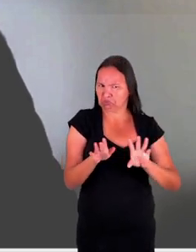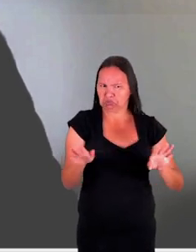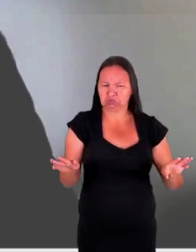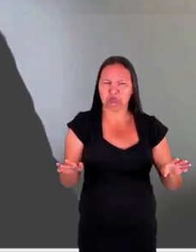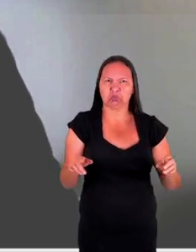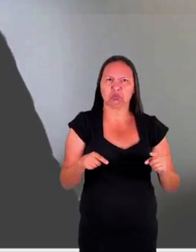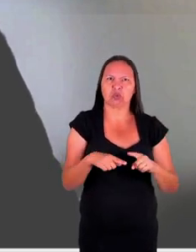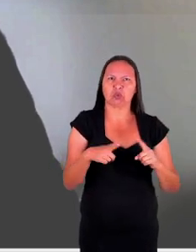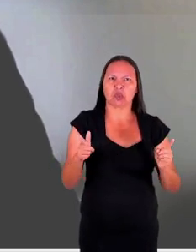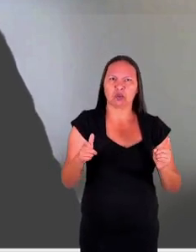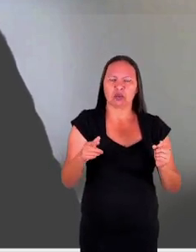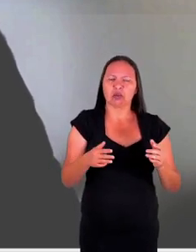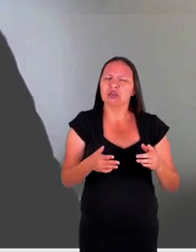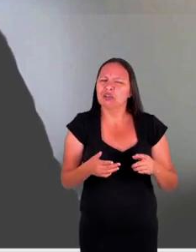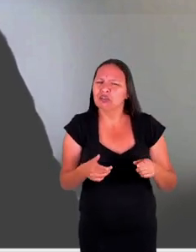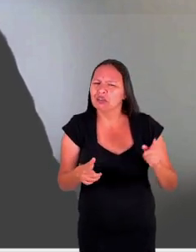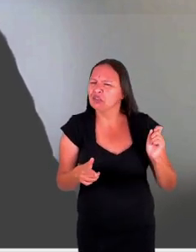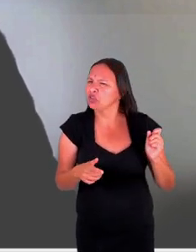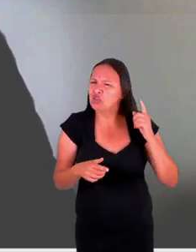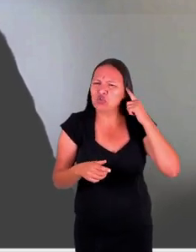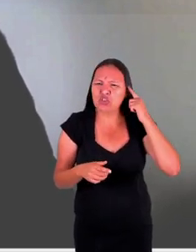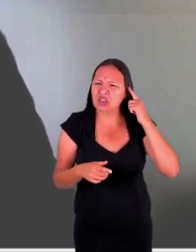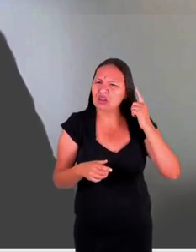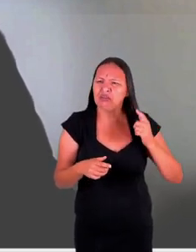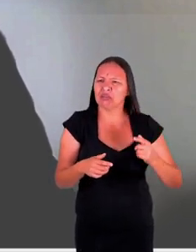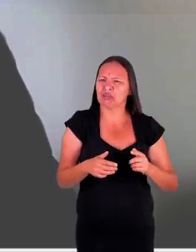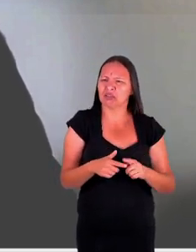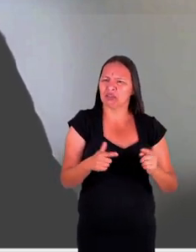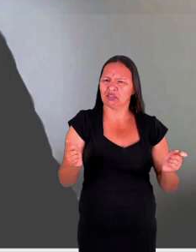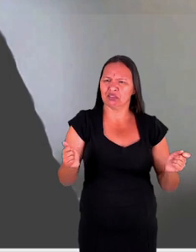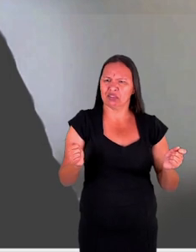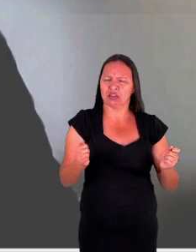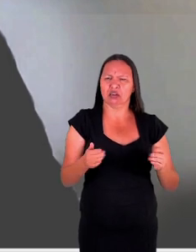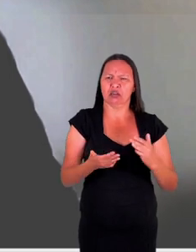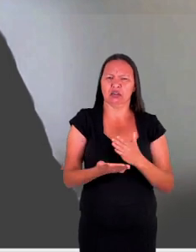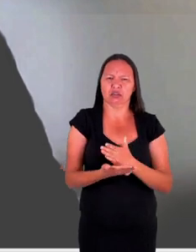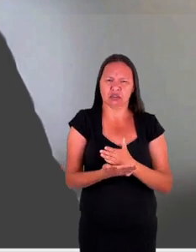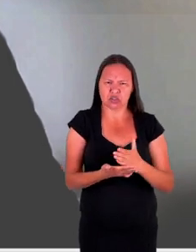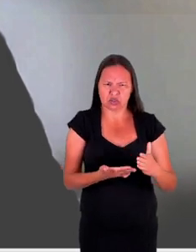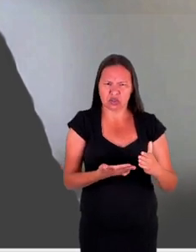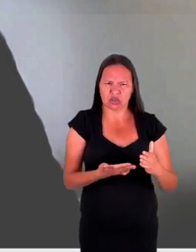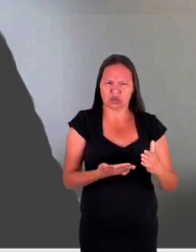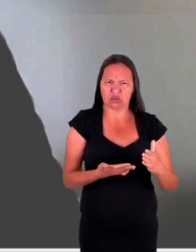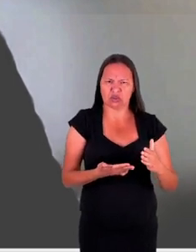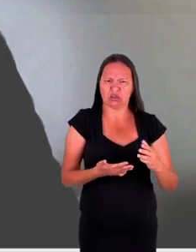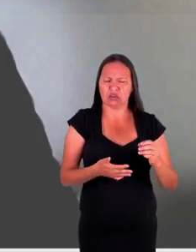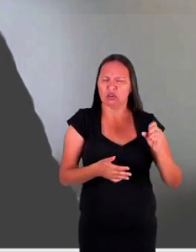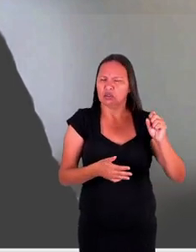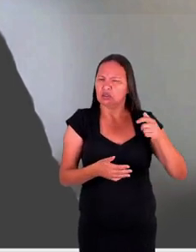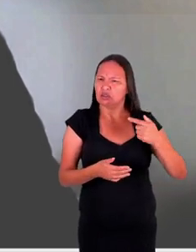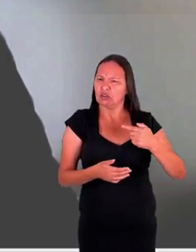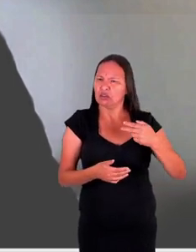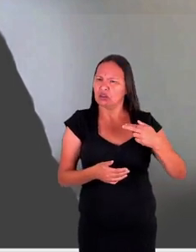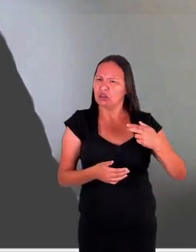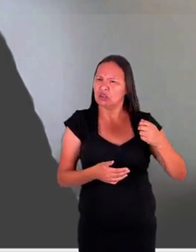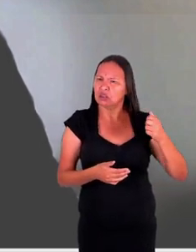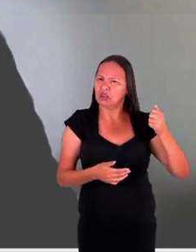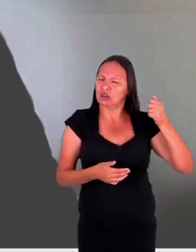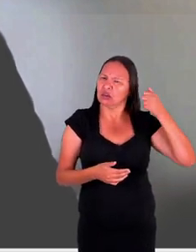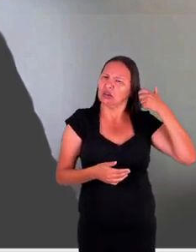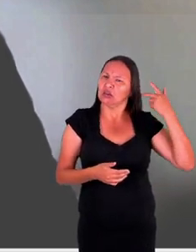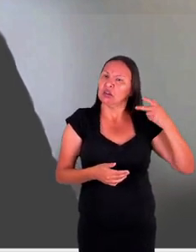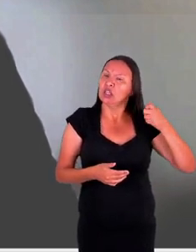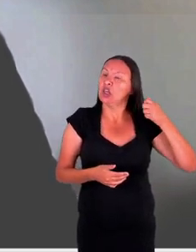com maior destaque o protocolo adicional às convenções de Genebra de 12 de agosto de 1949,